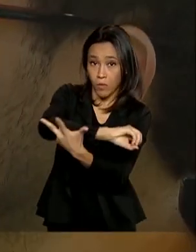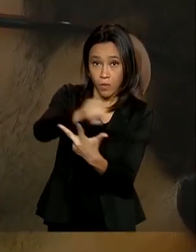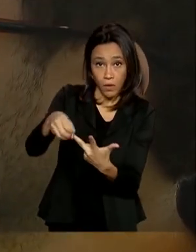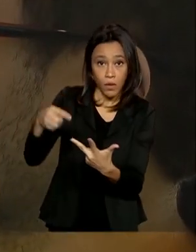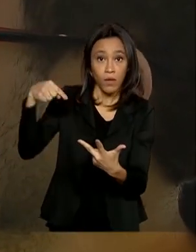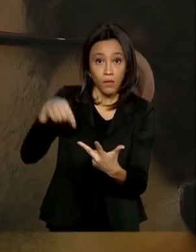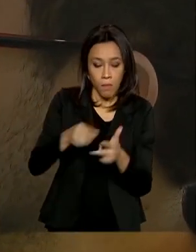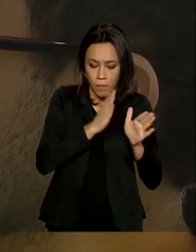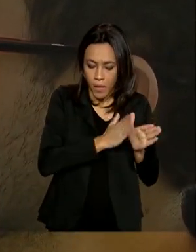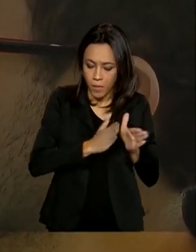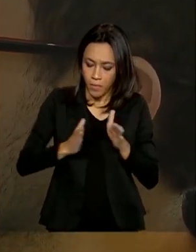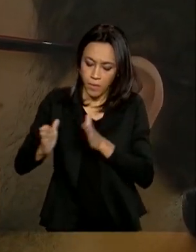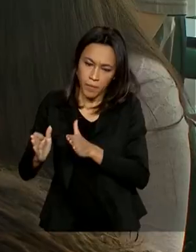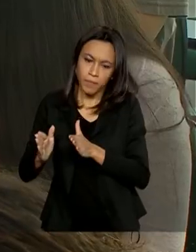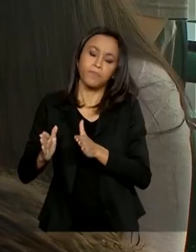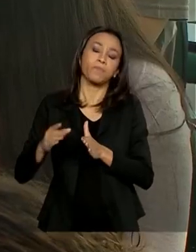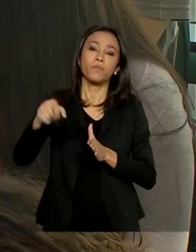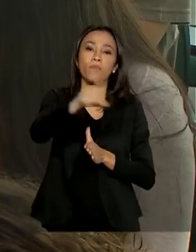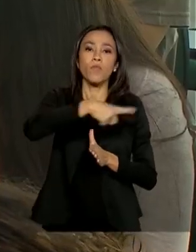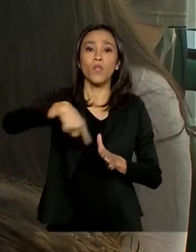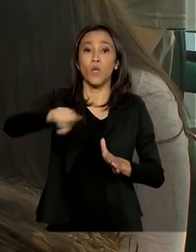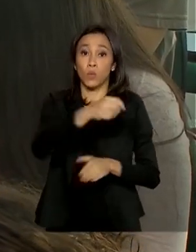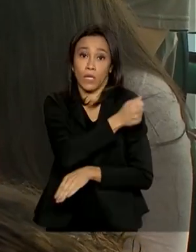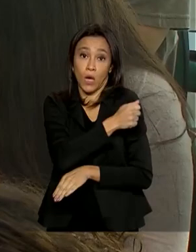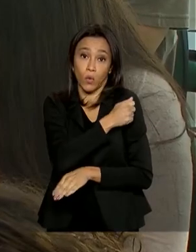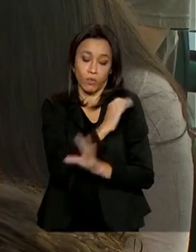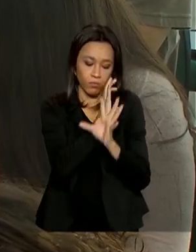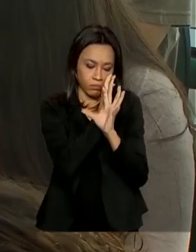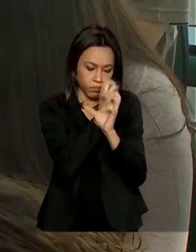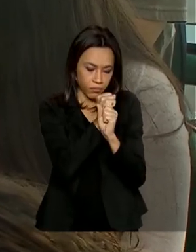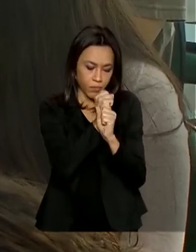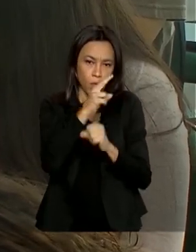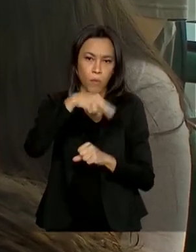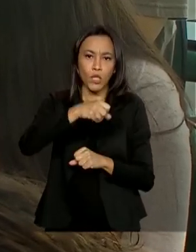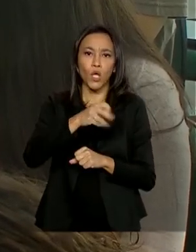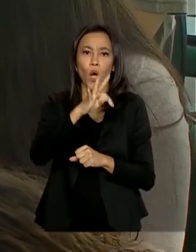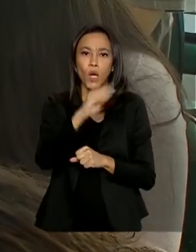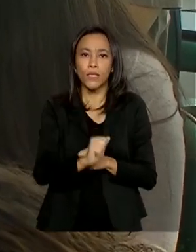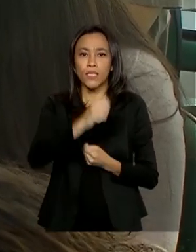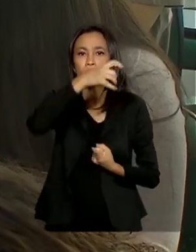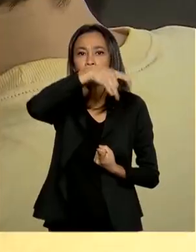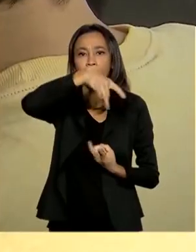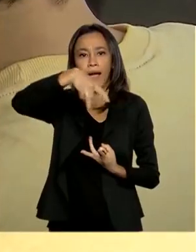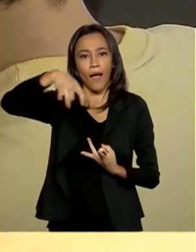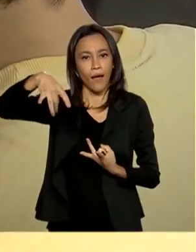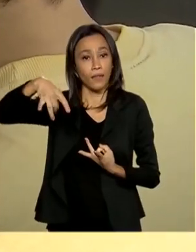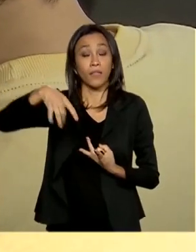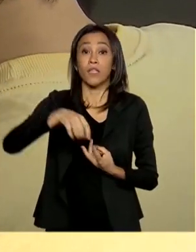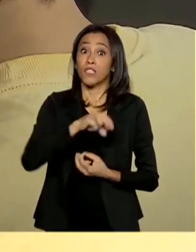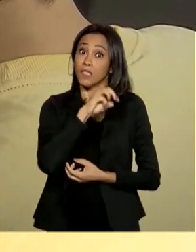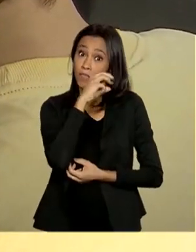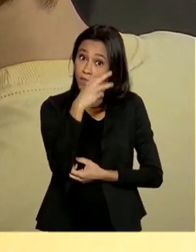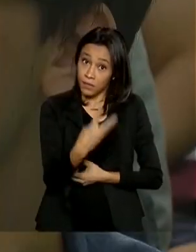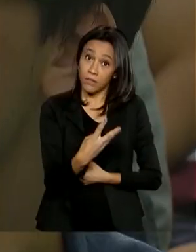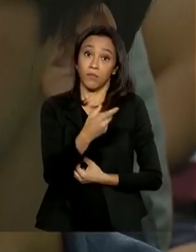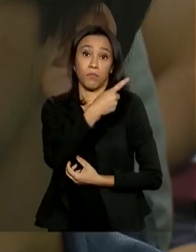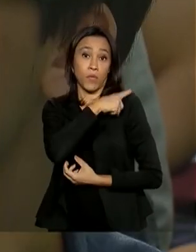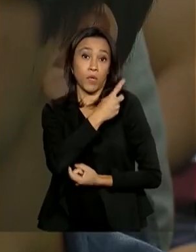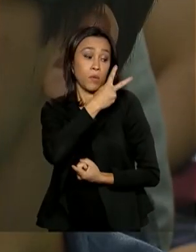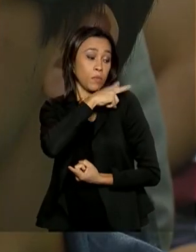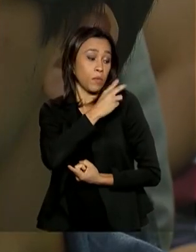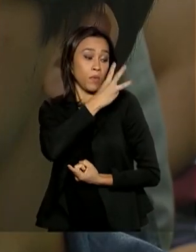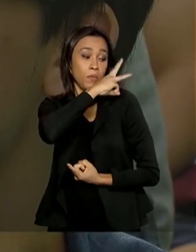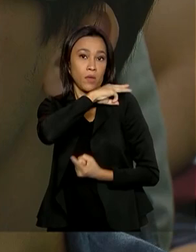Seriado. Os alunos formarão uma nota a partir da pontuação adquirida em cada uma das três séries do ensino médio.